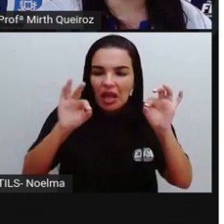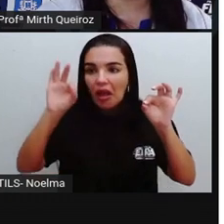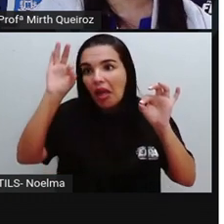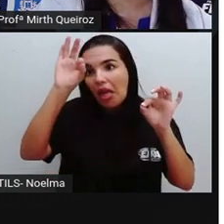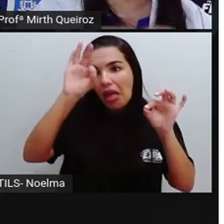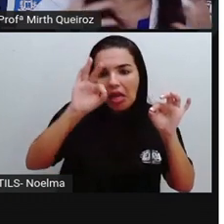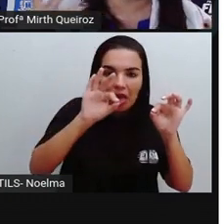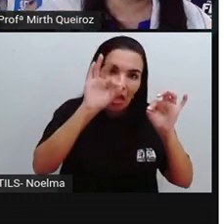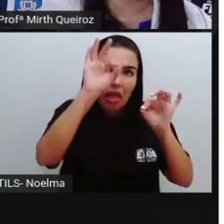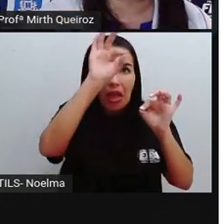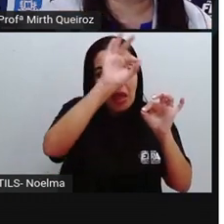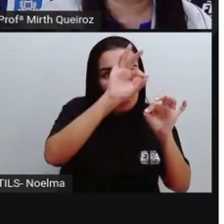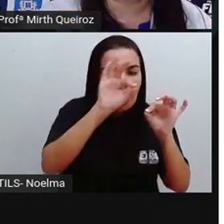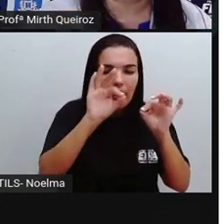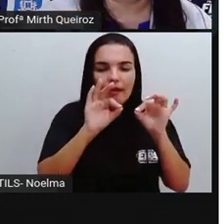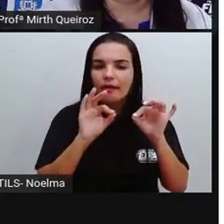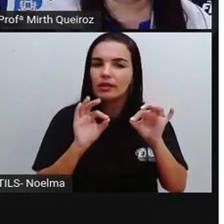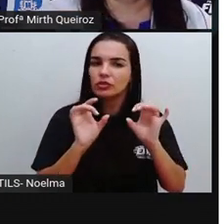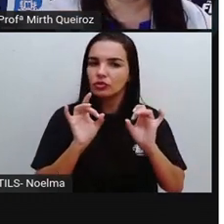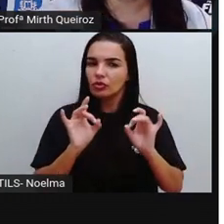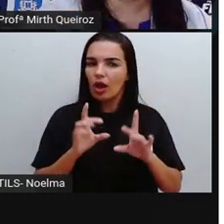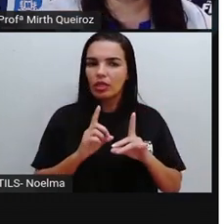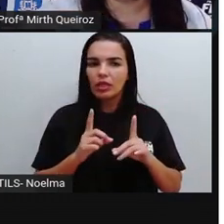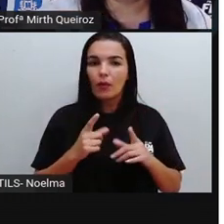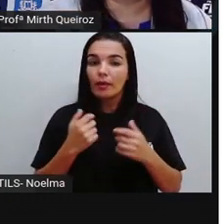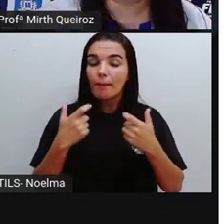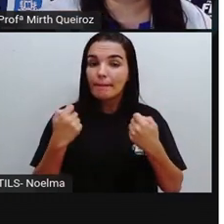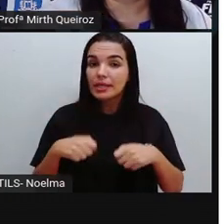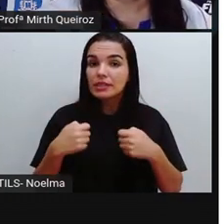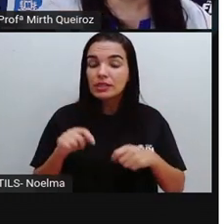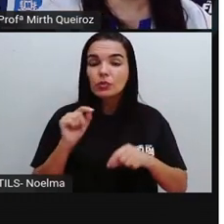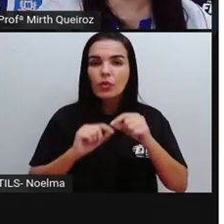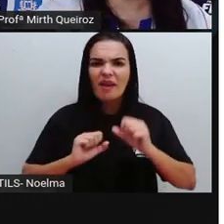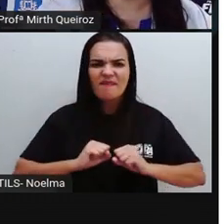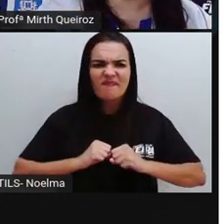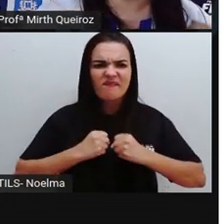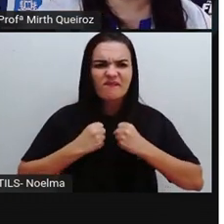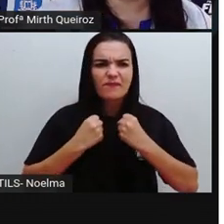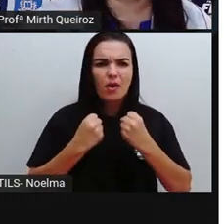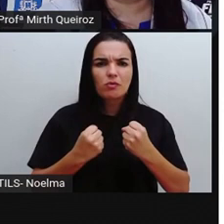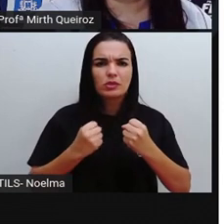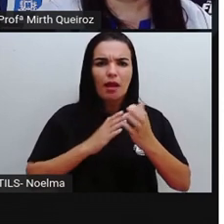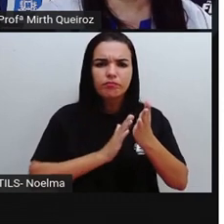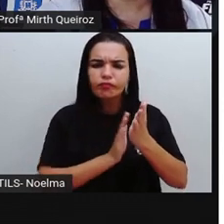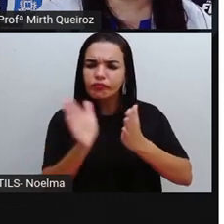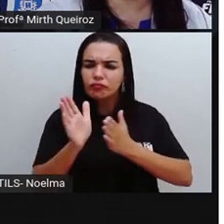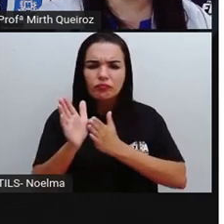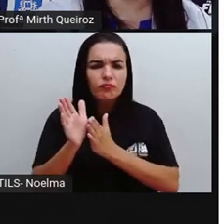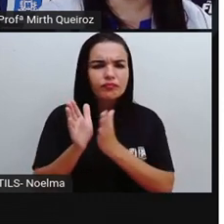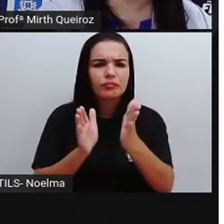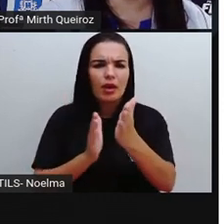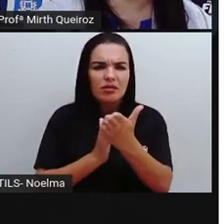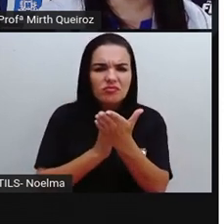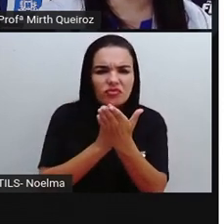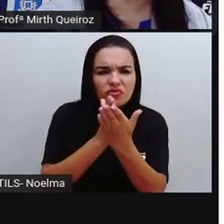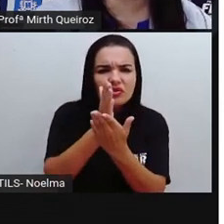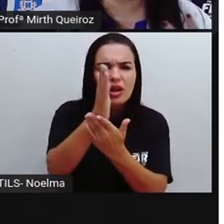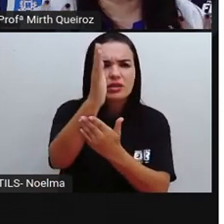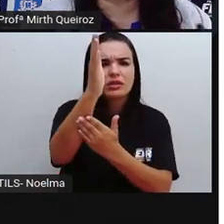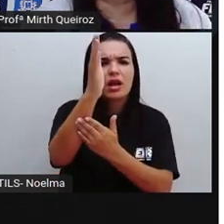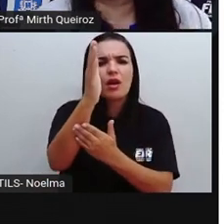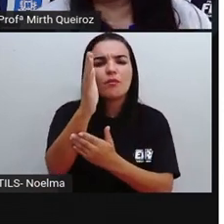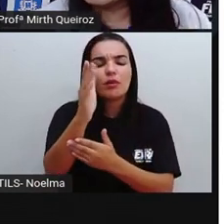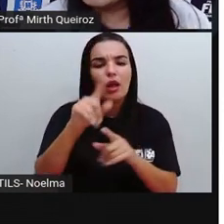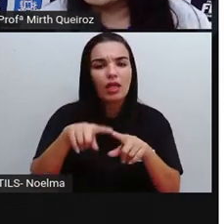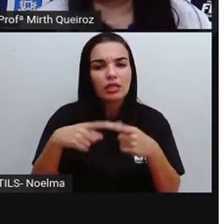contorno. Não é só o contorno, ela vai indicar força, vai indicar direção. Isso quer dizer que as linhas, elas vão